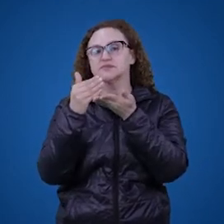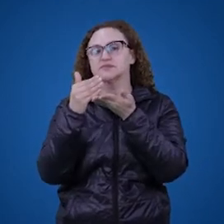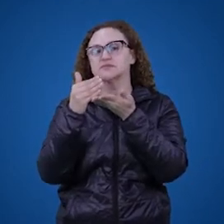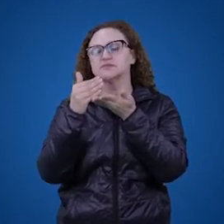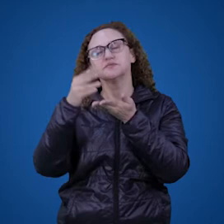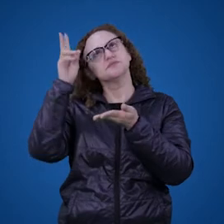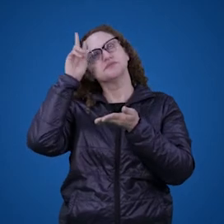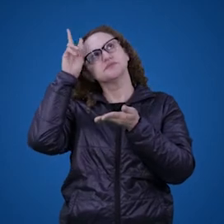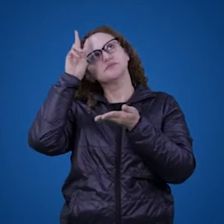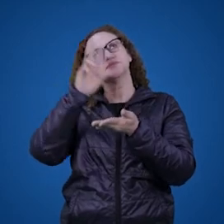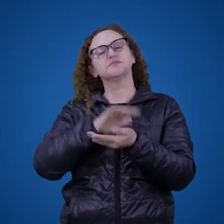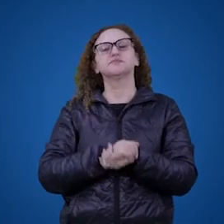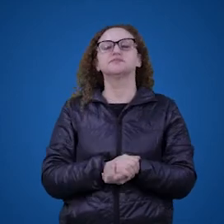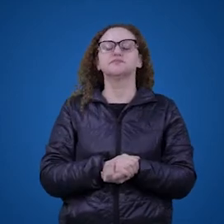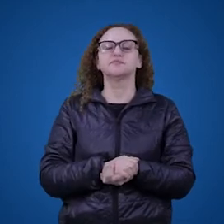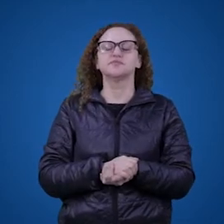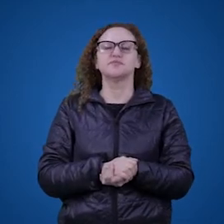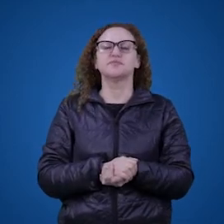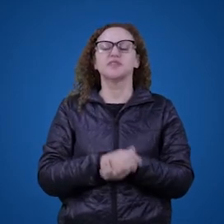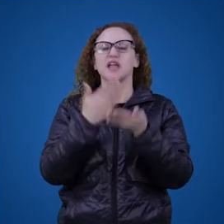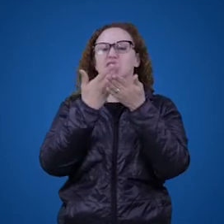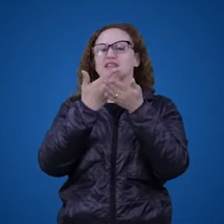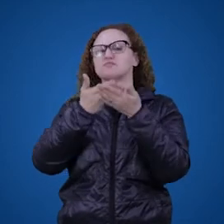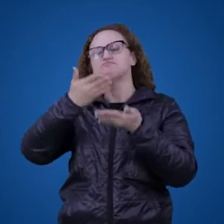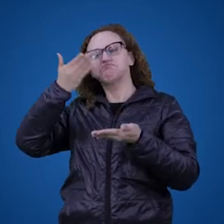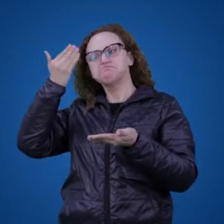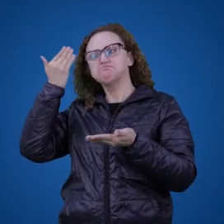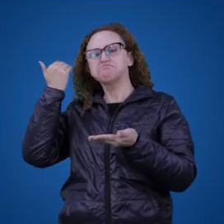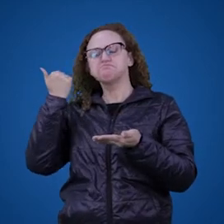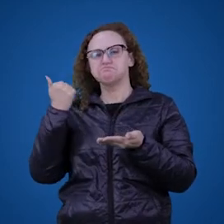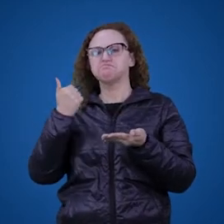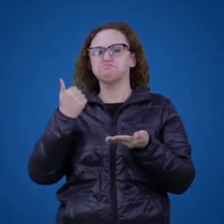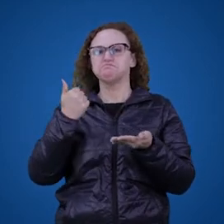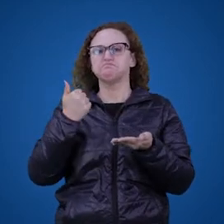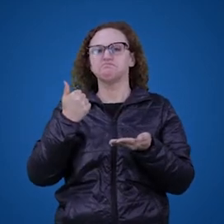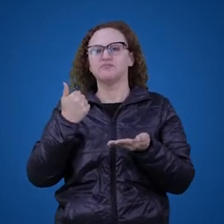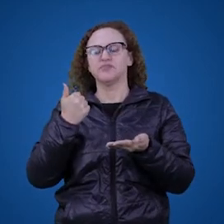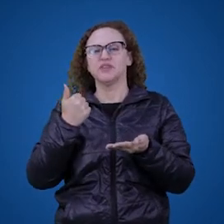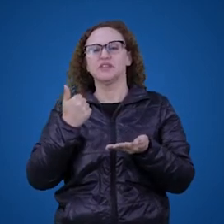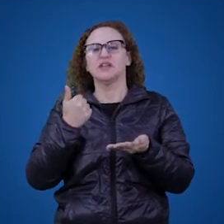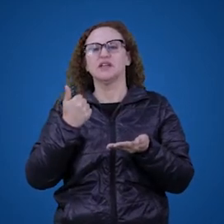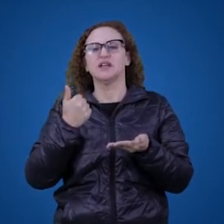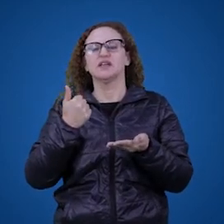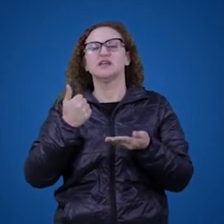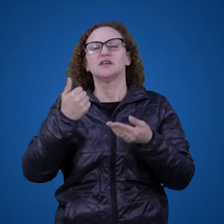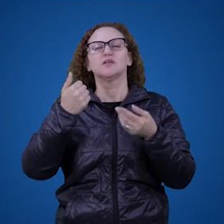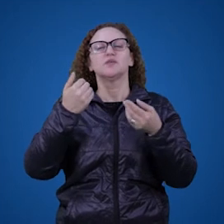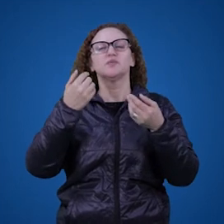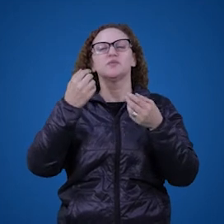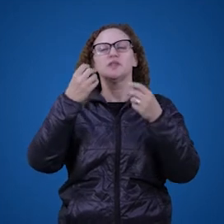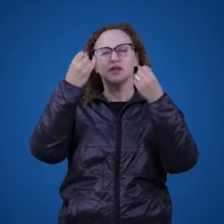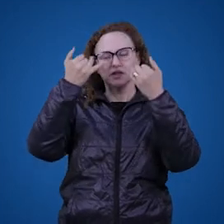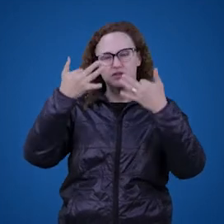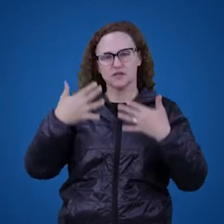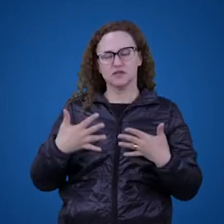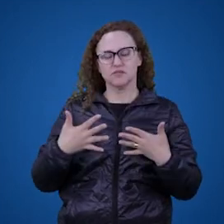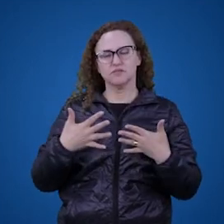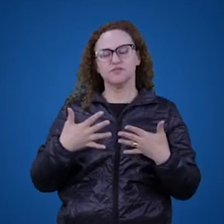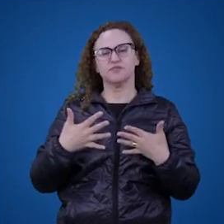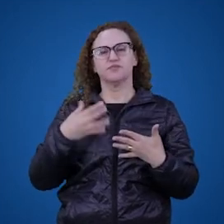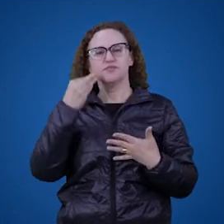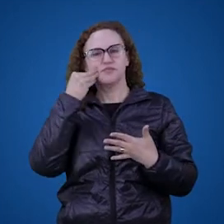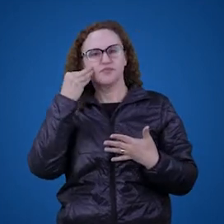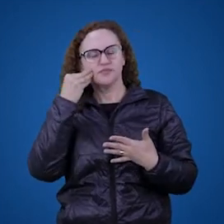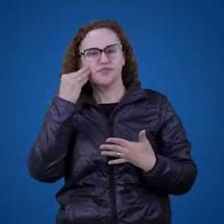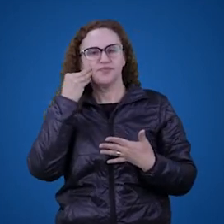uma breve recapitulação. Certo? Então, nas aulas anteriores, a gente viu as perspectivas para explicar o significado da